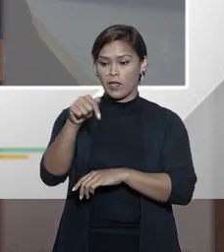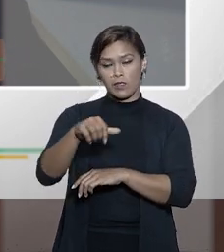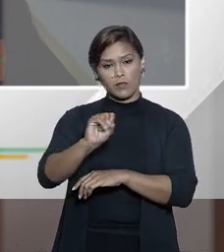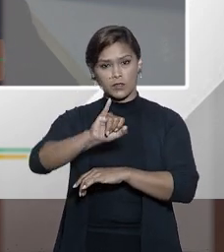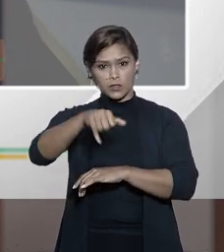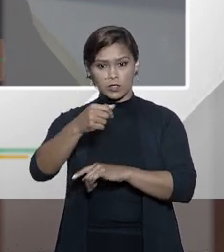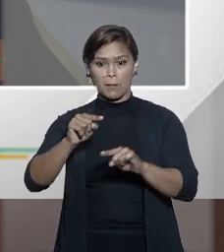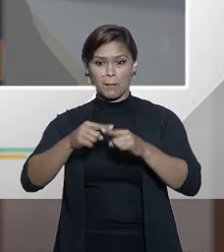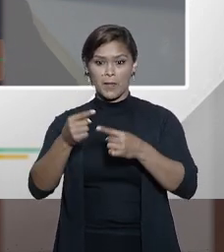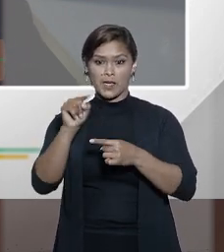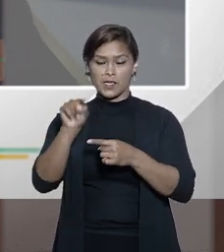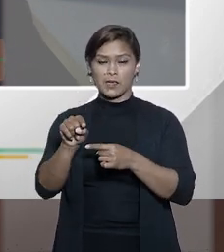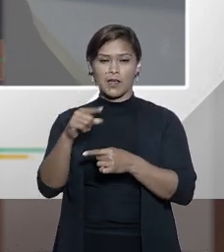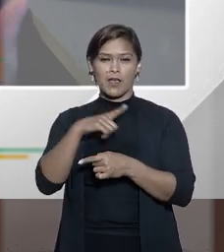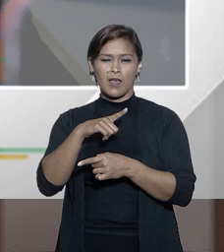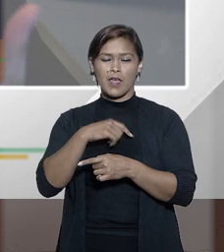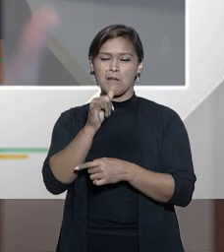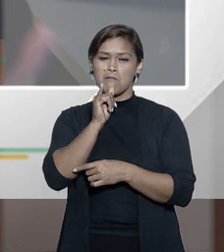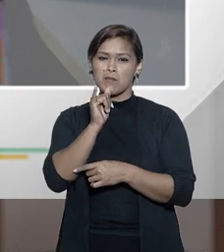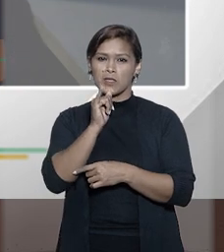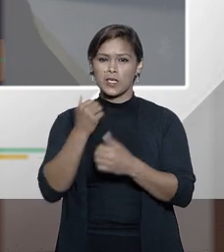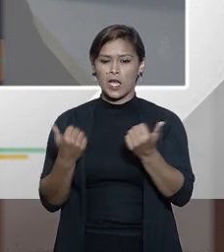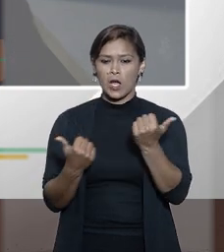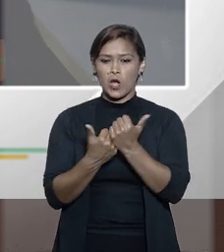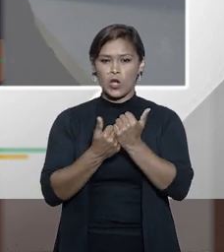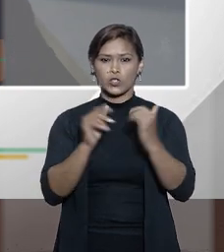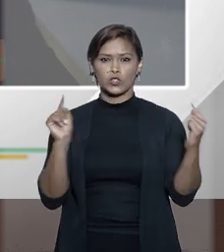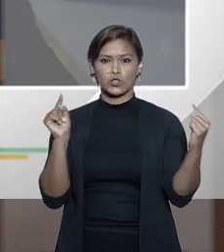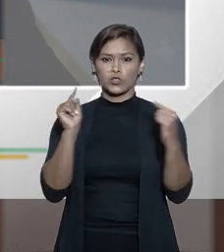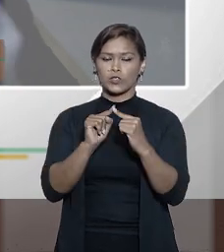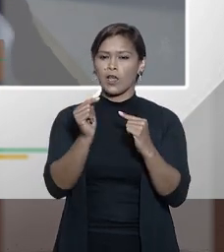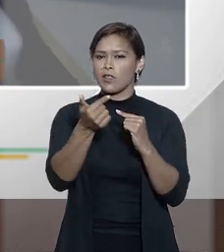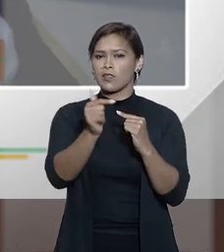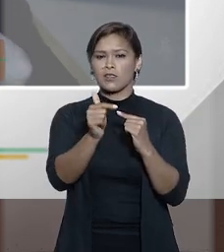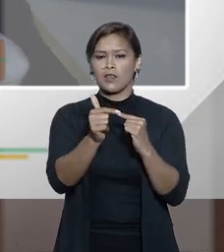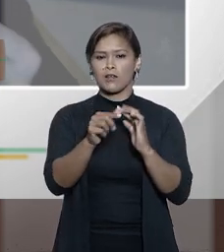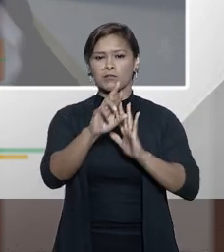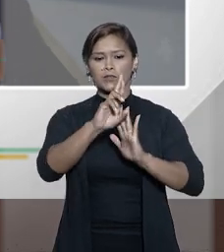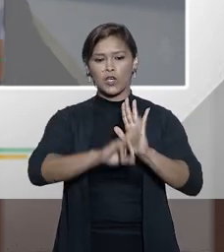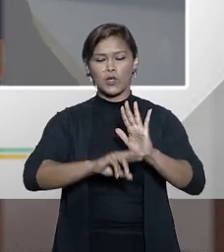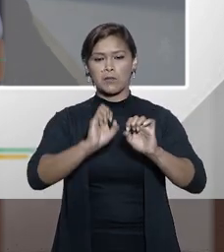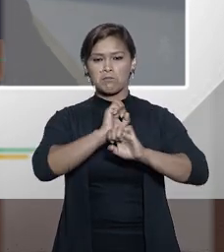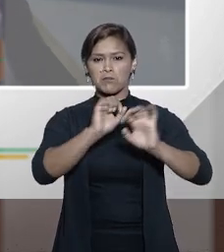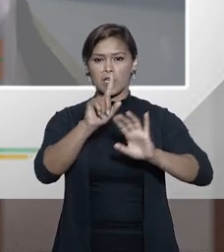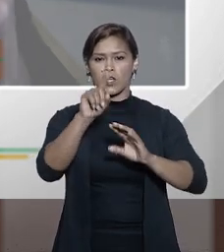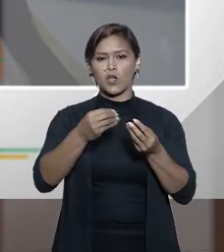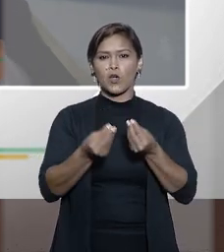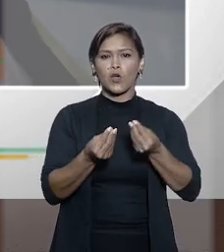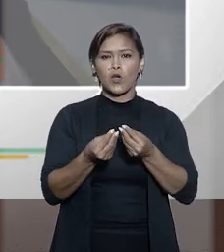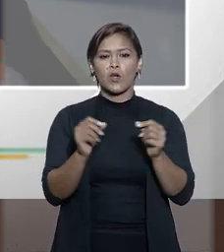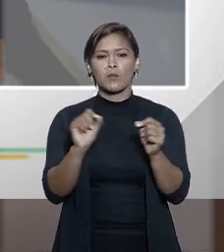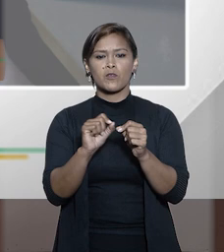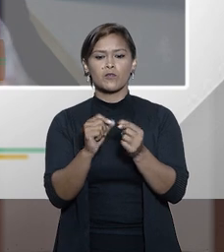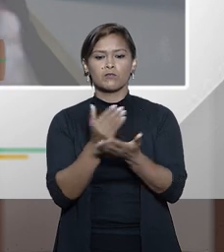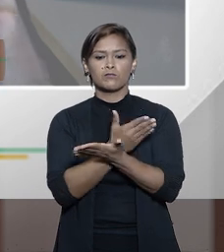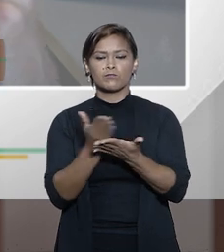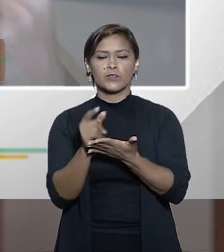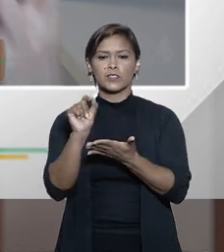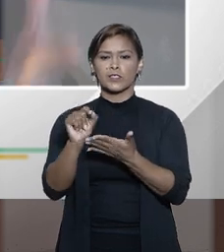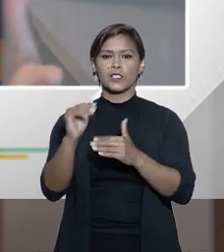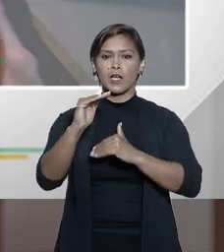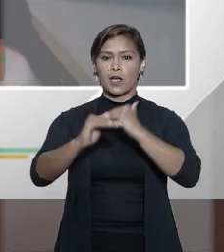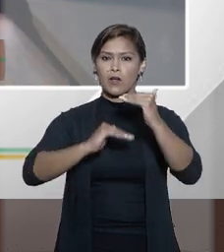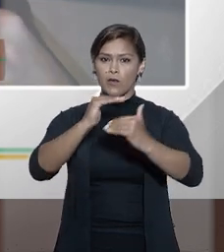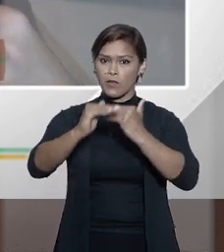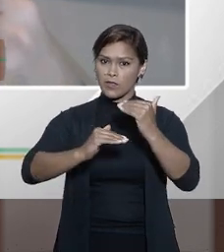STJ. Mas aquilo que é, por exemplo, auxílio direto, nós não temos um regulamento claro sobre como exercitar ou